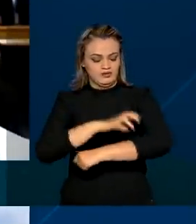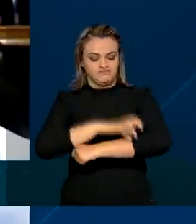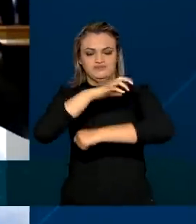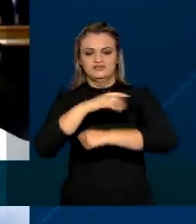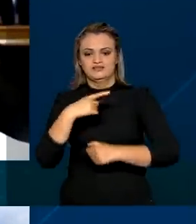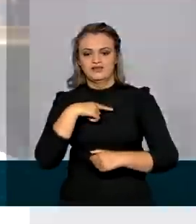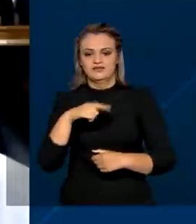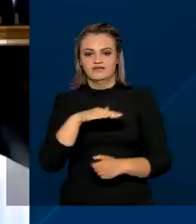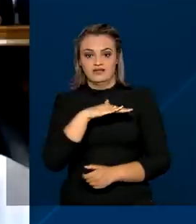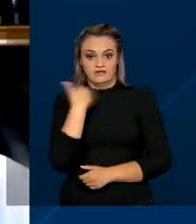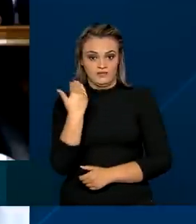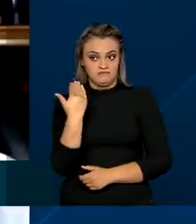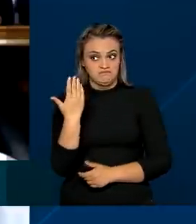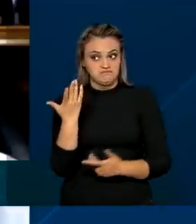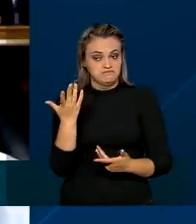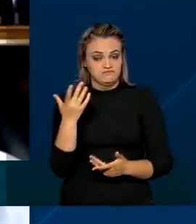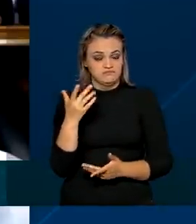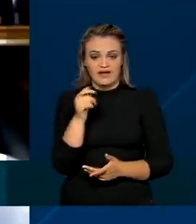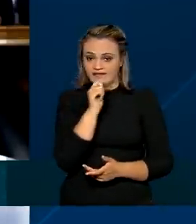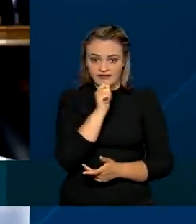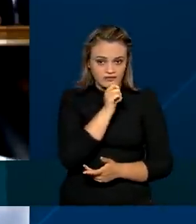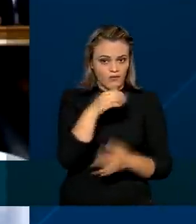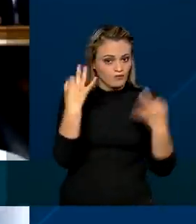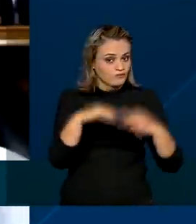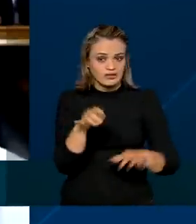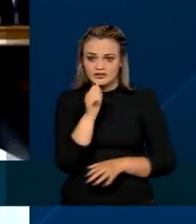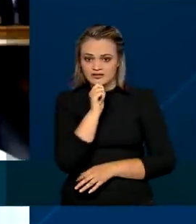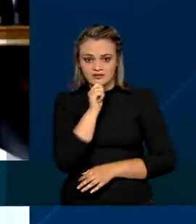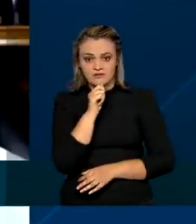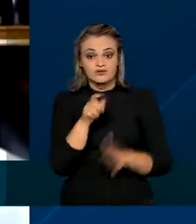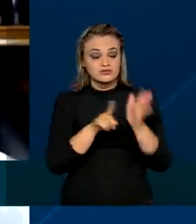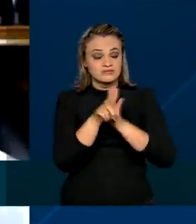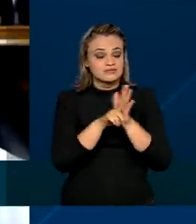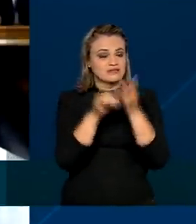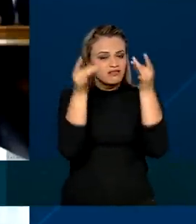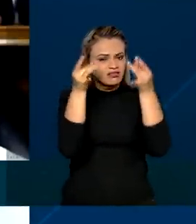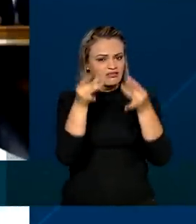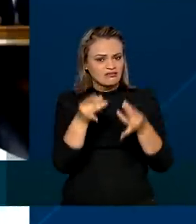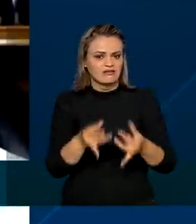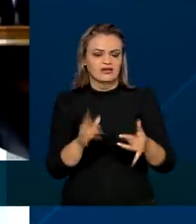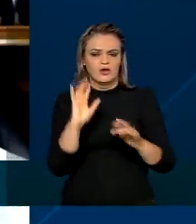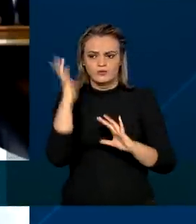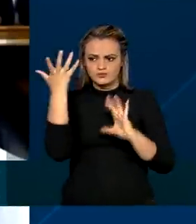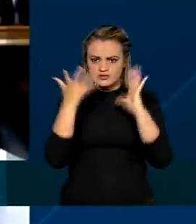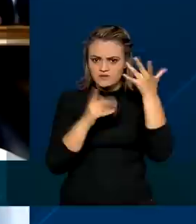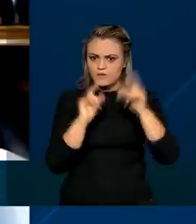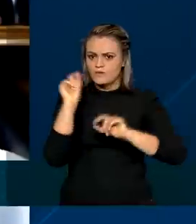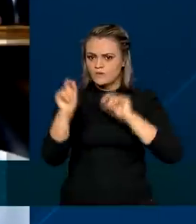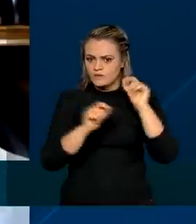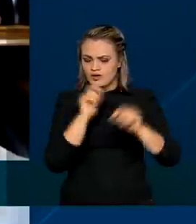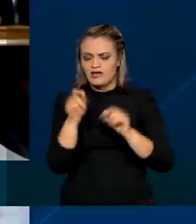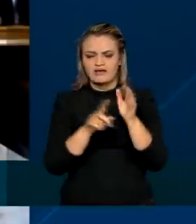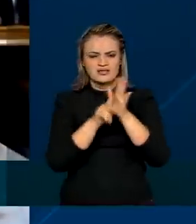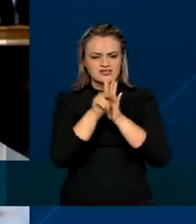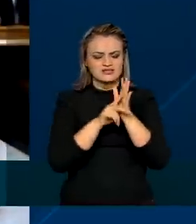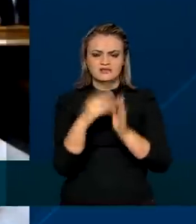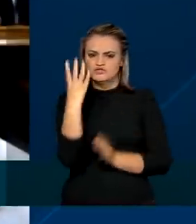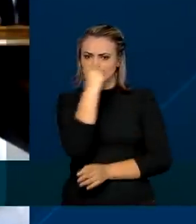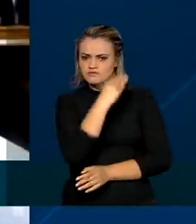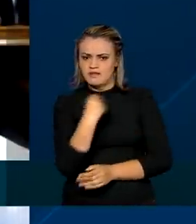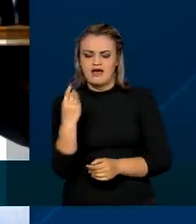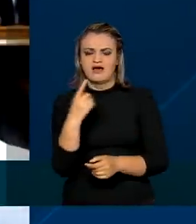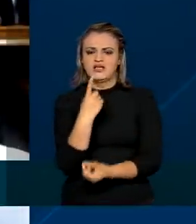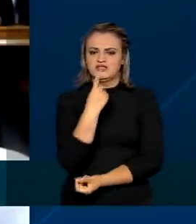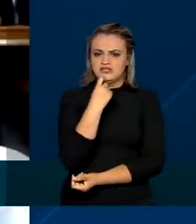AVC. Nós estamos examinando detalhes de todo o prontuário, todos os exames de imagem, exames de